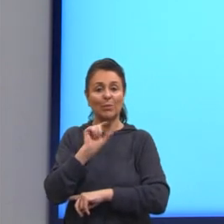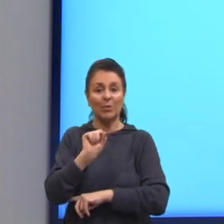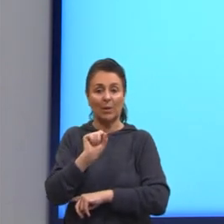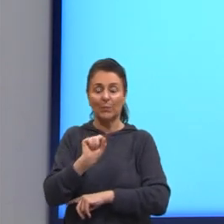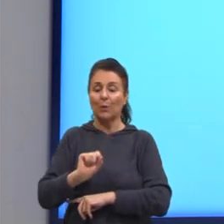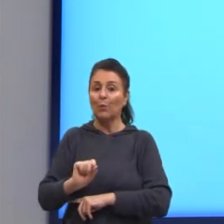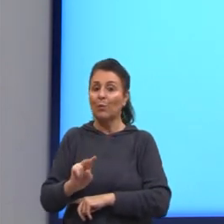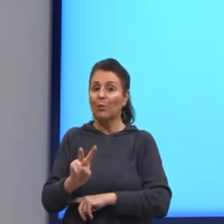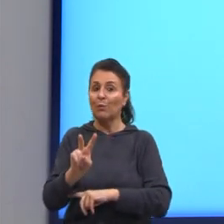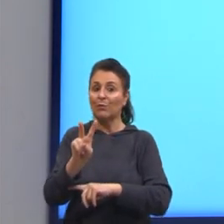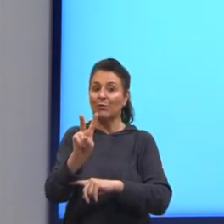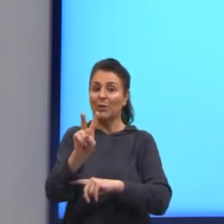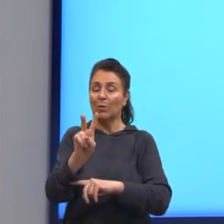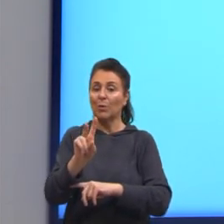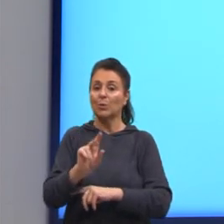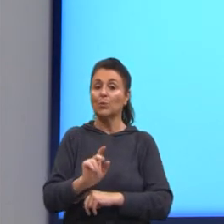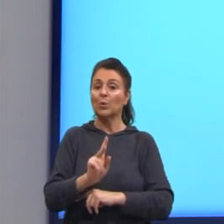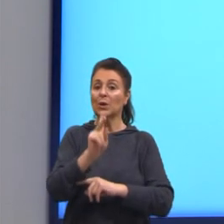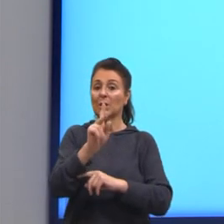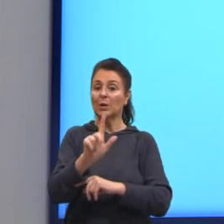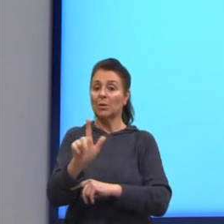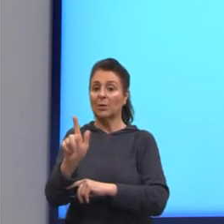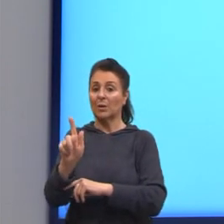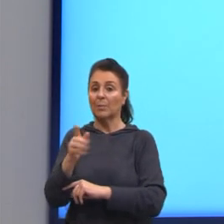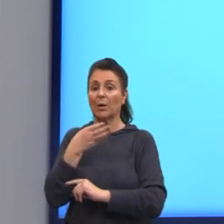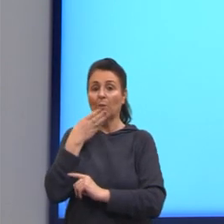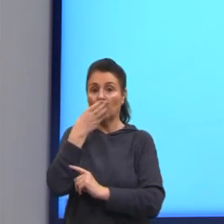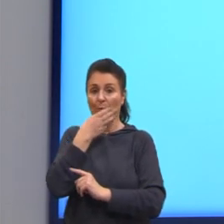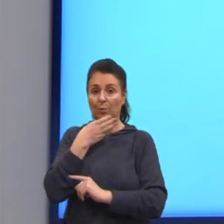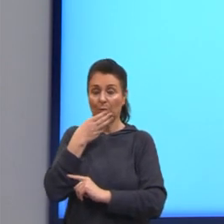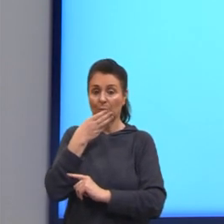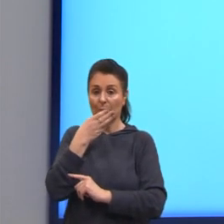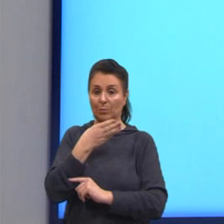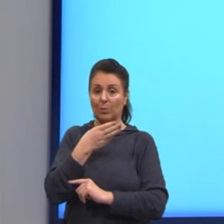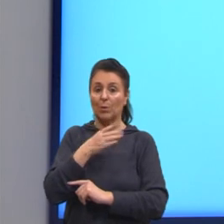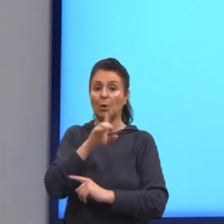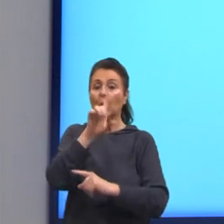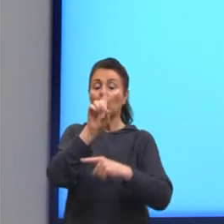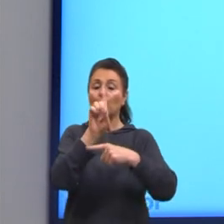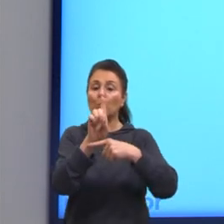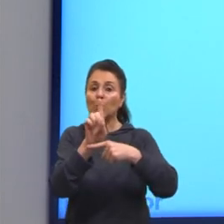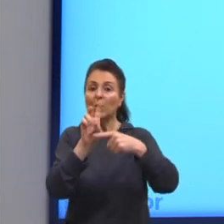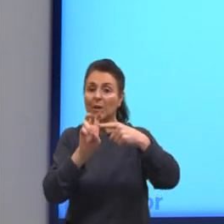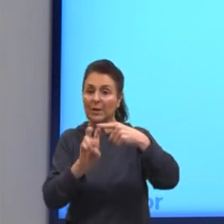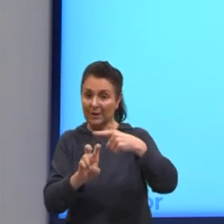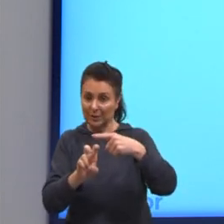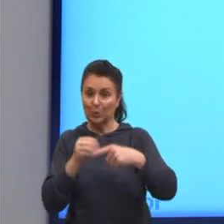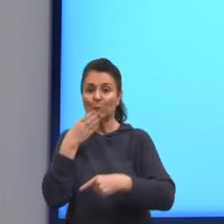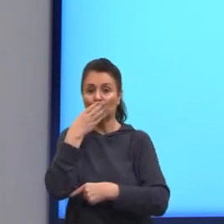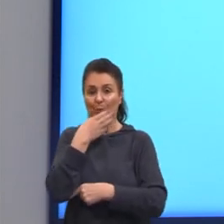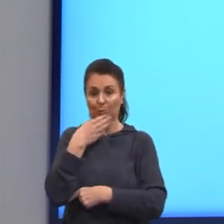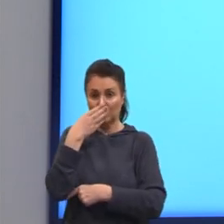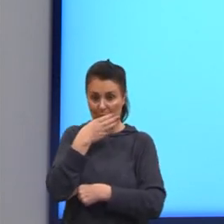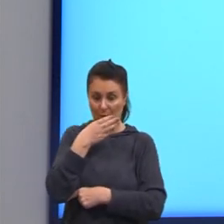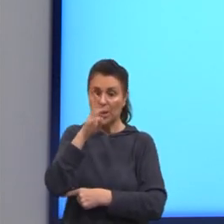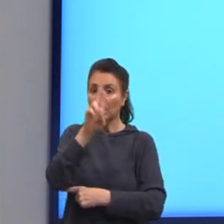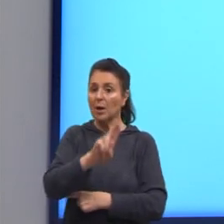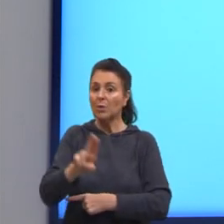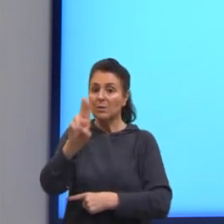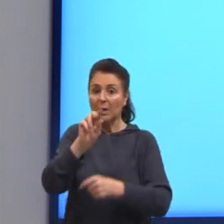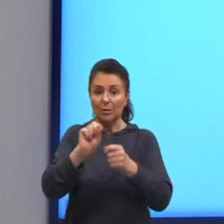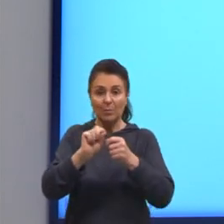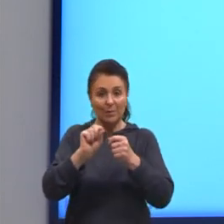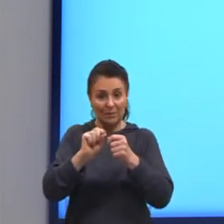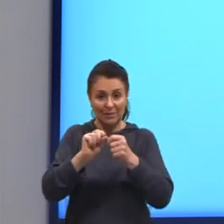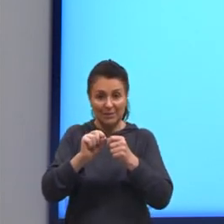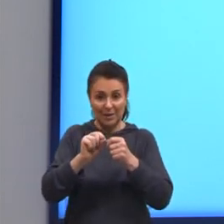valor do quilograma do açúcar, né? Desculpa, de 1 quinto do quilograma do açúcar, que é o que é utilizado ali na receita.